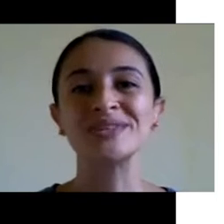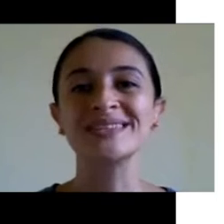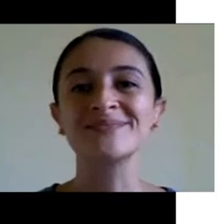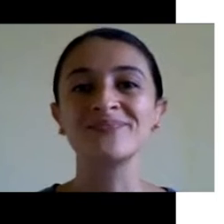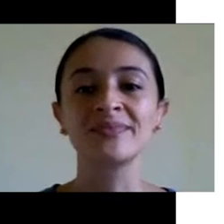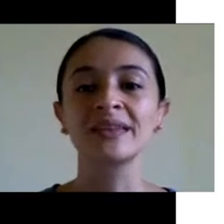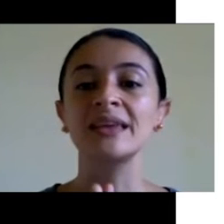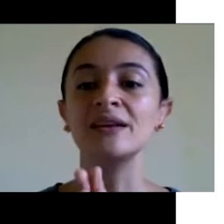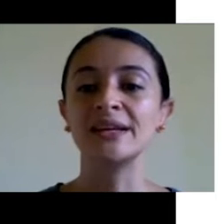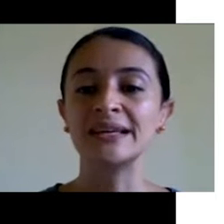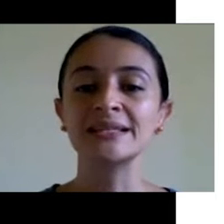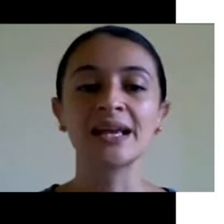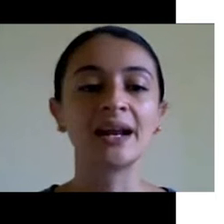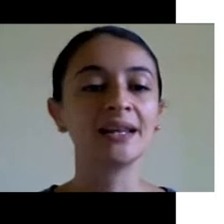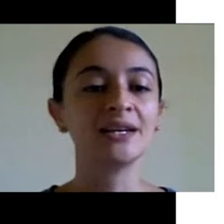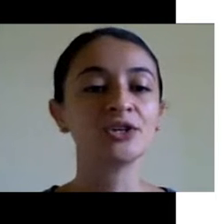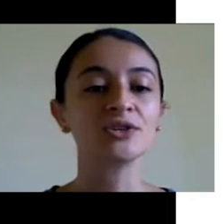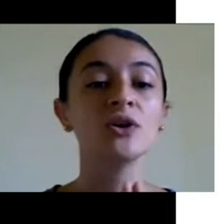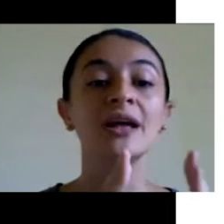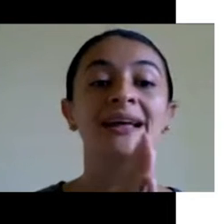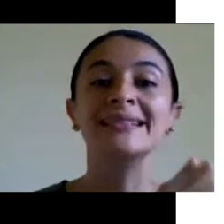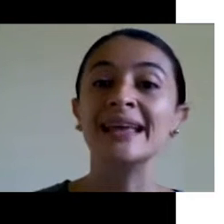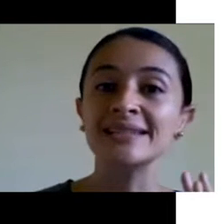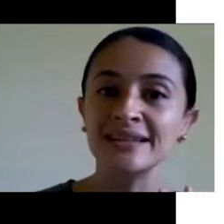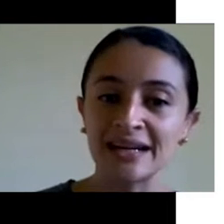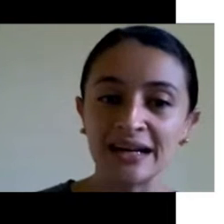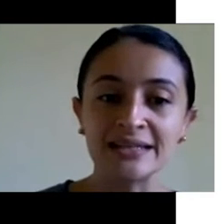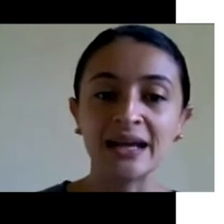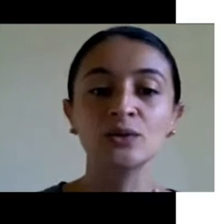nasce o SUS, que ele vai ter essas características, ó,